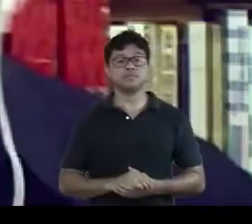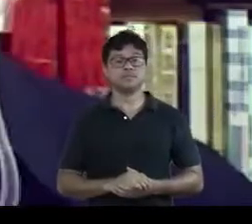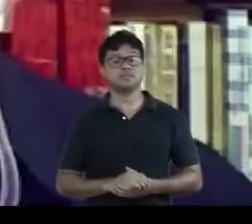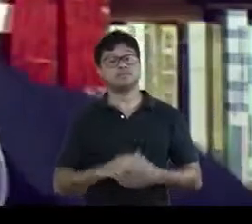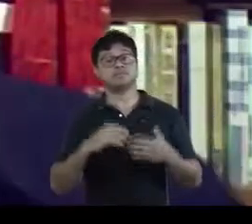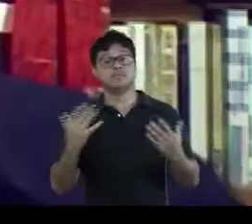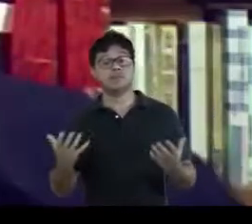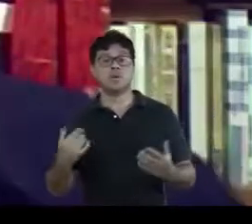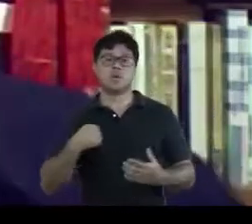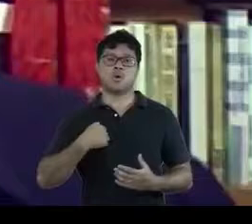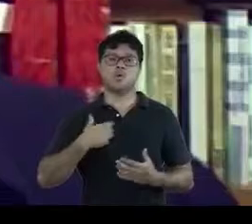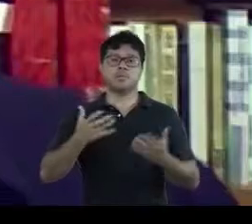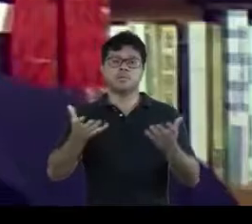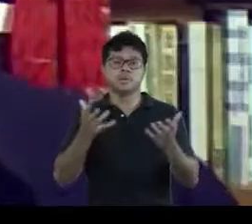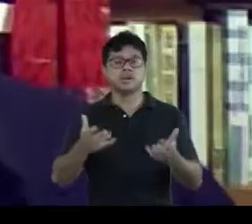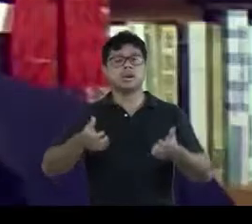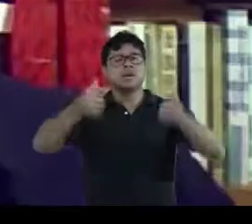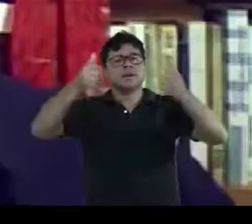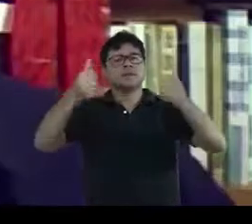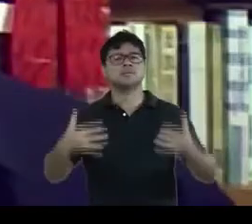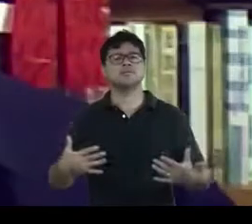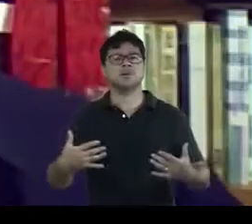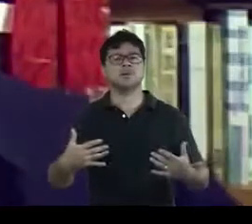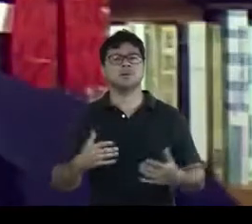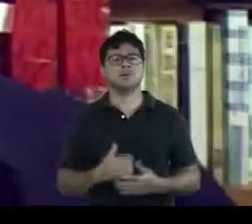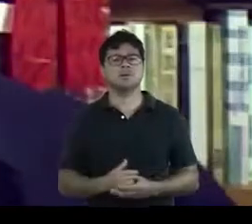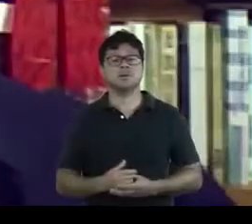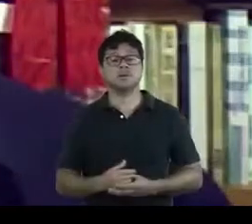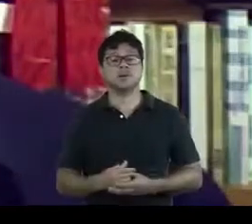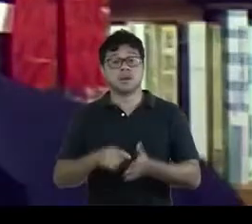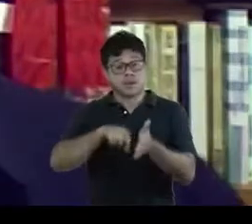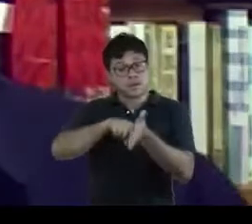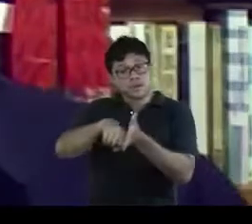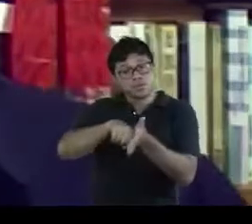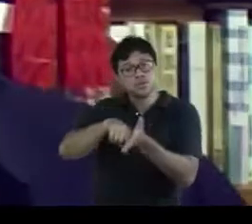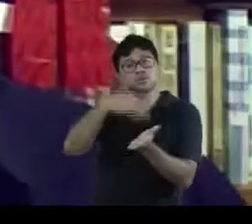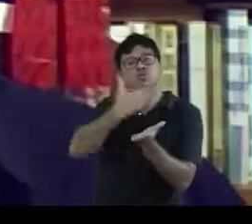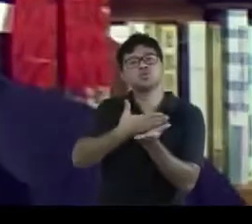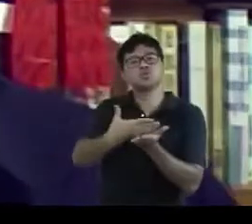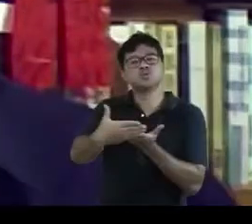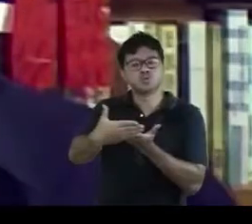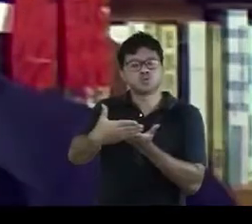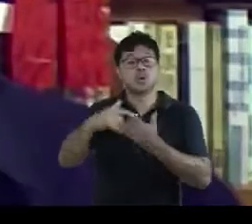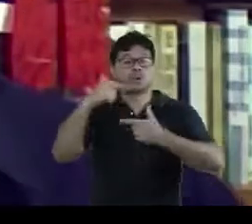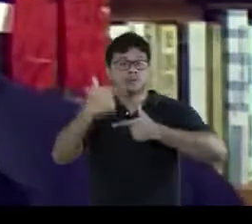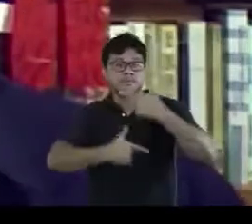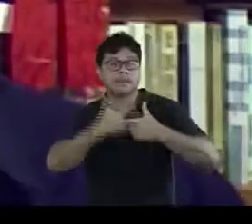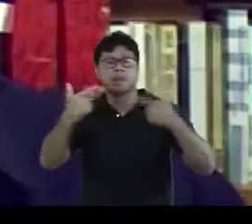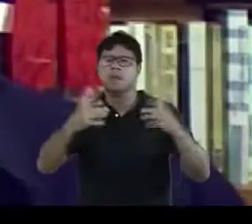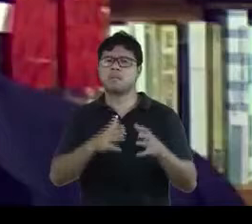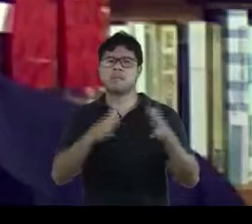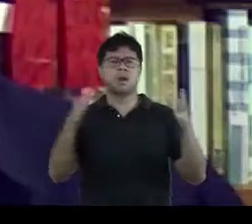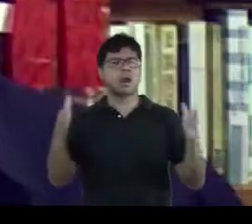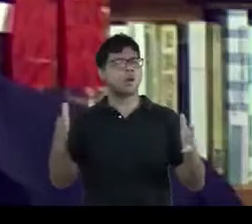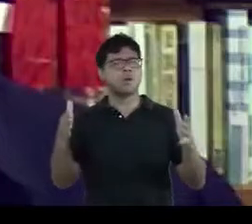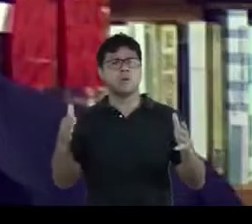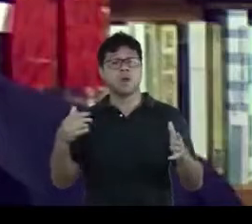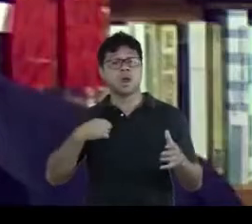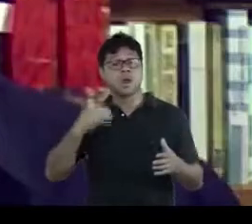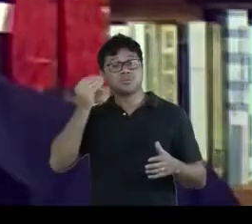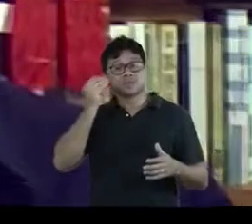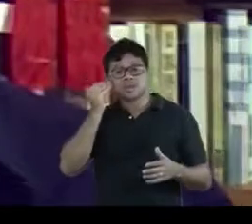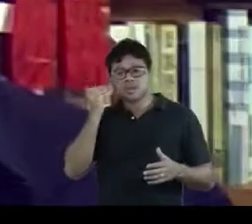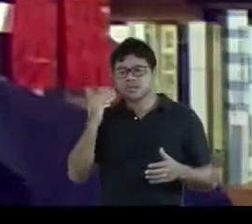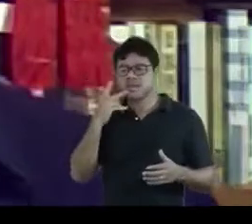eu gostaria de começar explicando que essa pesquisa se originou de um trabalho maior em que eu procurei